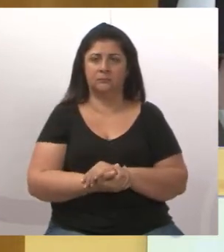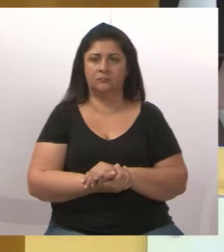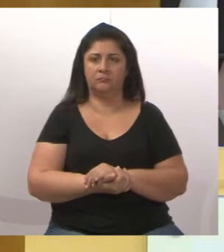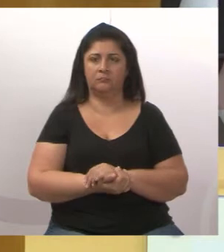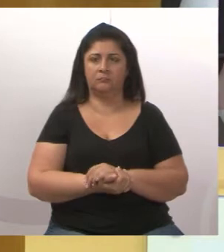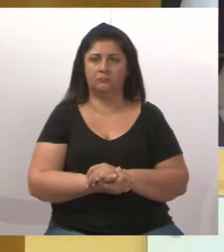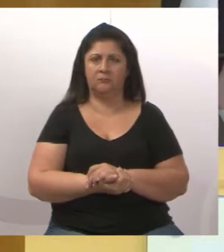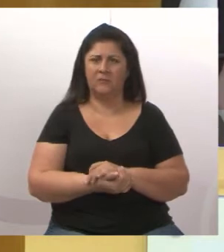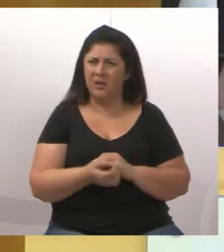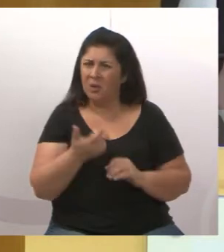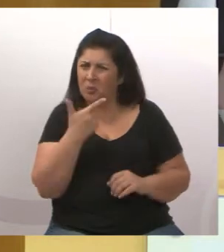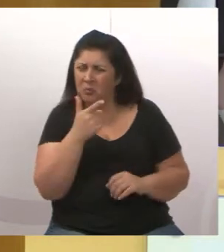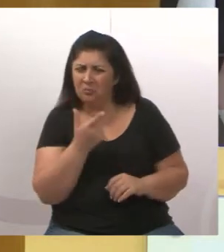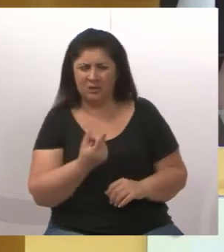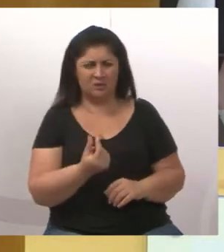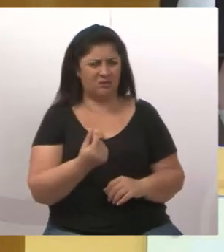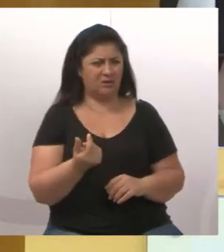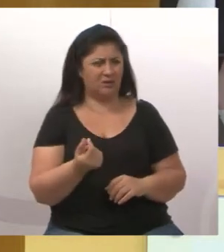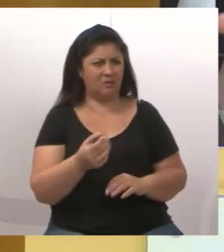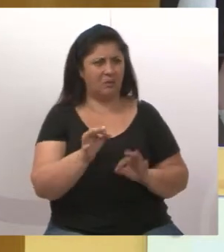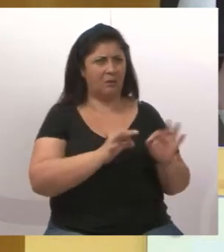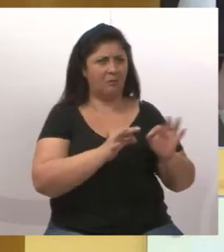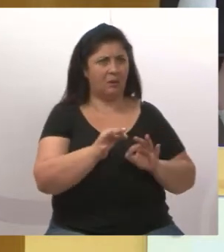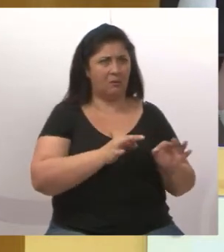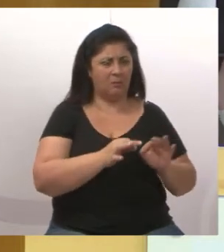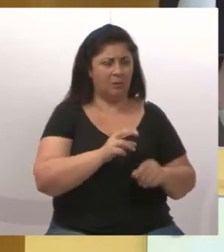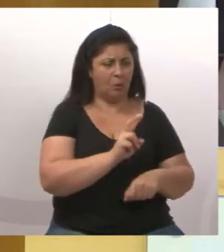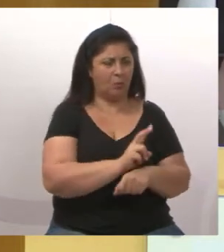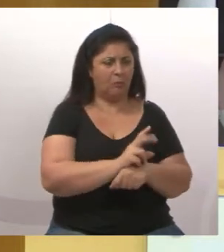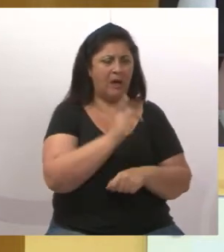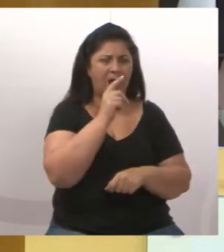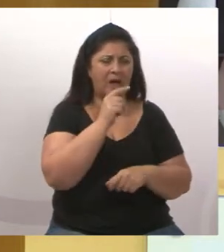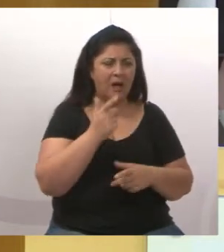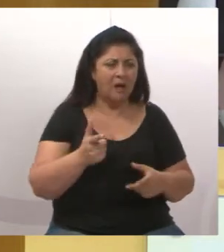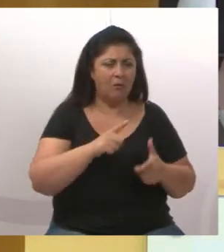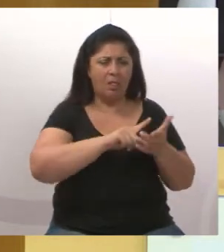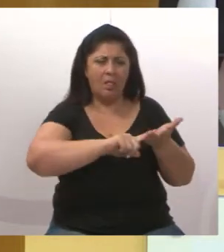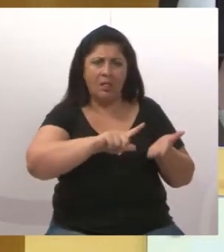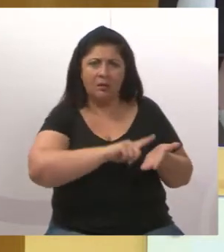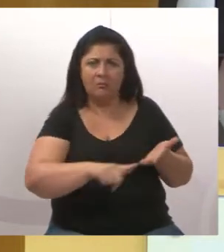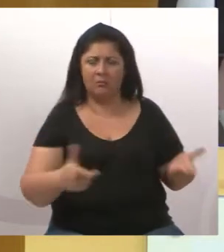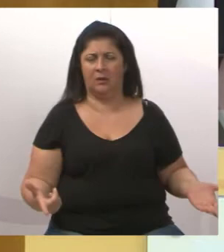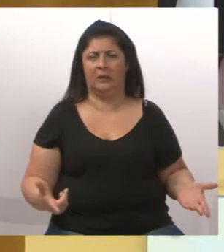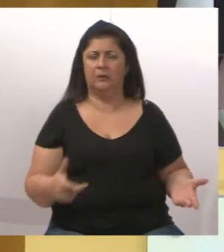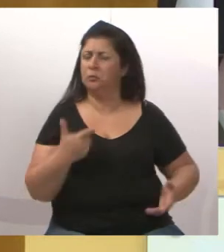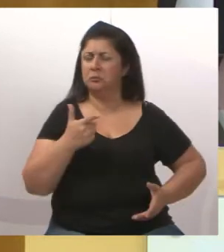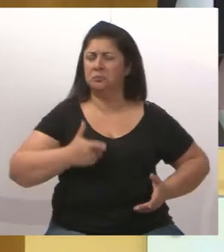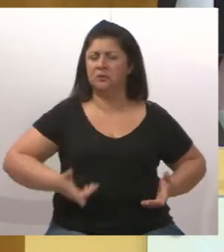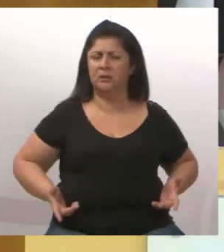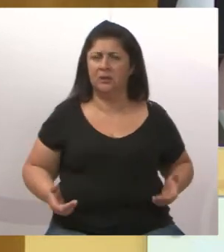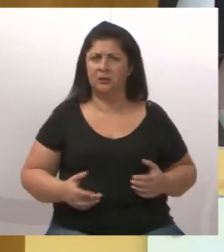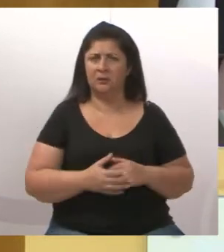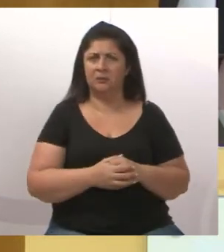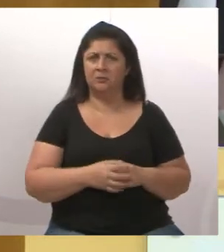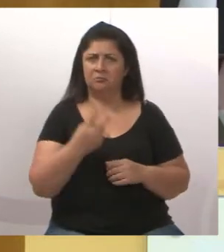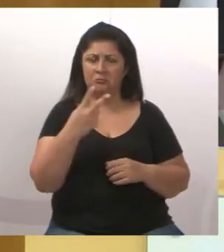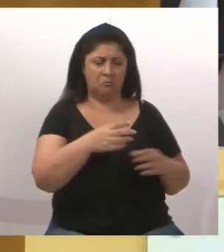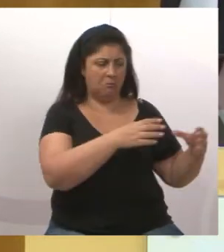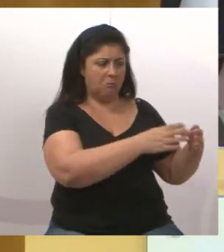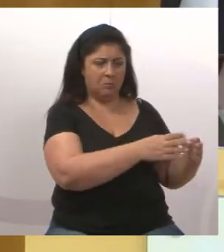Não tem dinheiro para fazer uma estação de tratamento de esgoto? Para colocar o tratamento de esgoto em dois bairros?